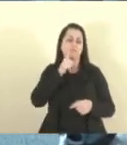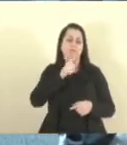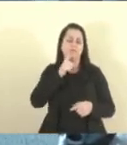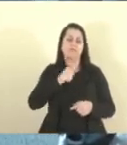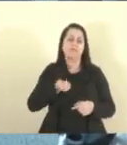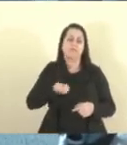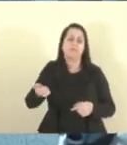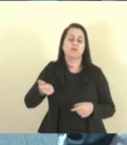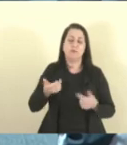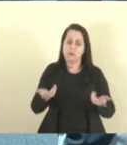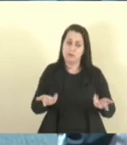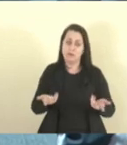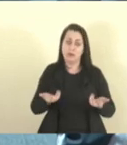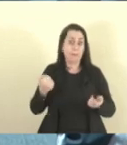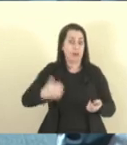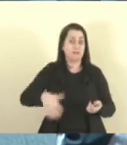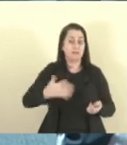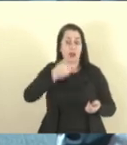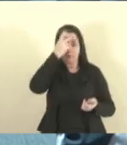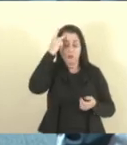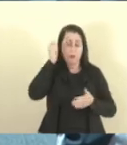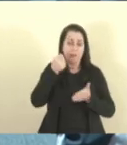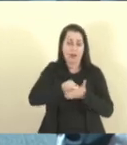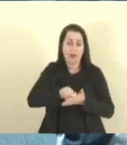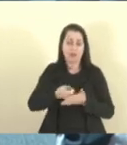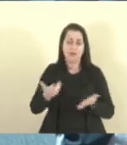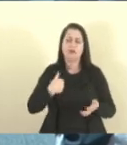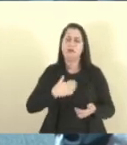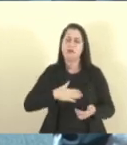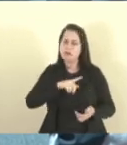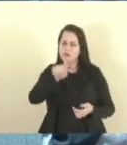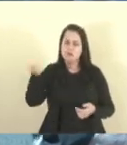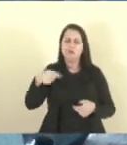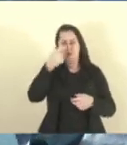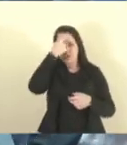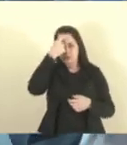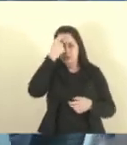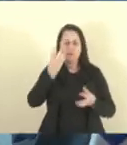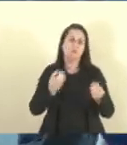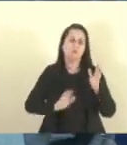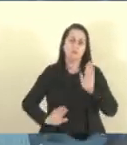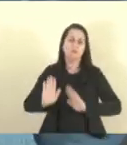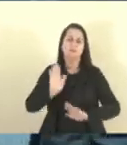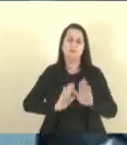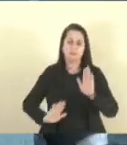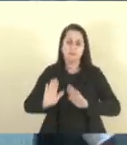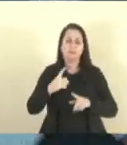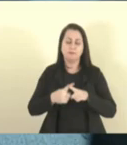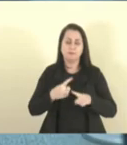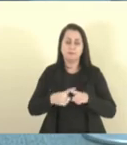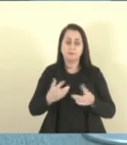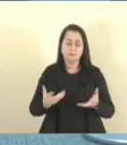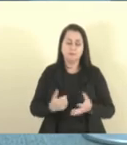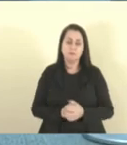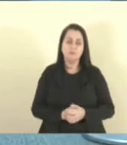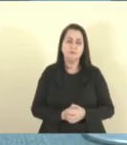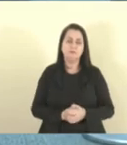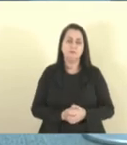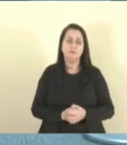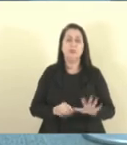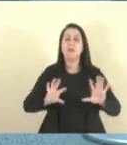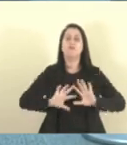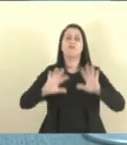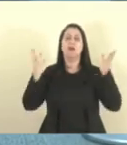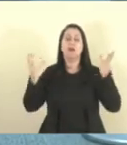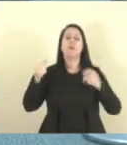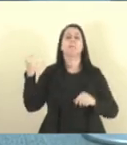ficar mais caro para quem tem que pagar. Então eu gostaria que essa casa tomasse muito cuidado. Porque de duas, uma, ou o evento